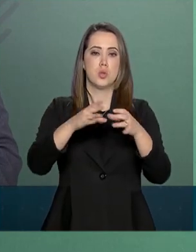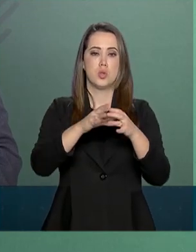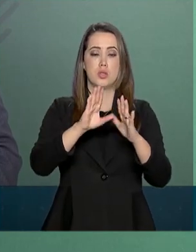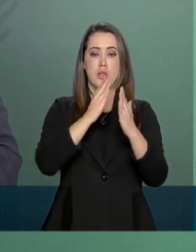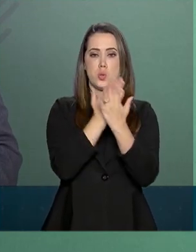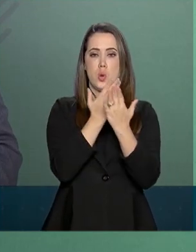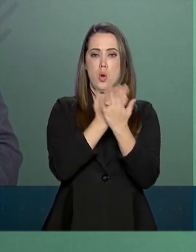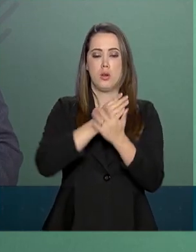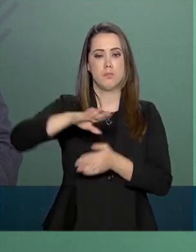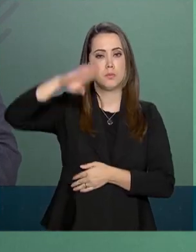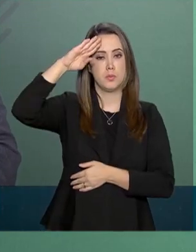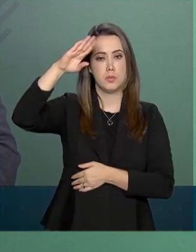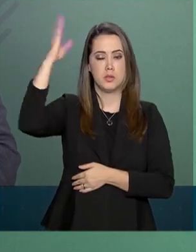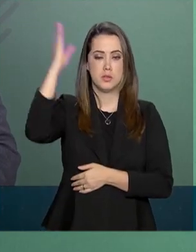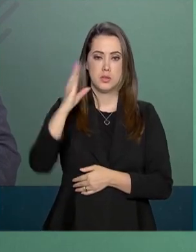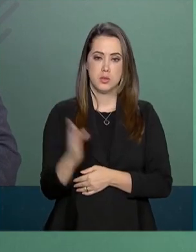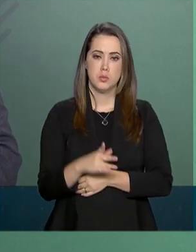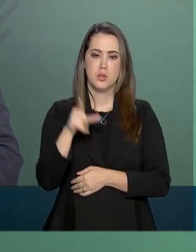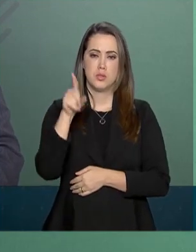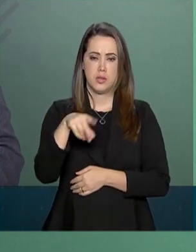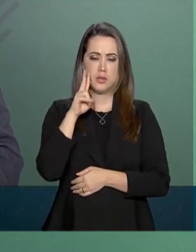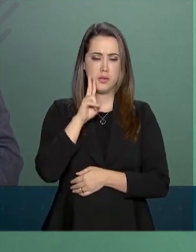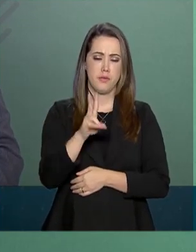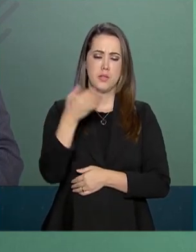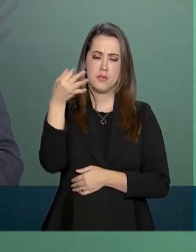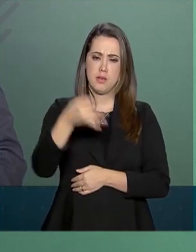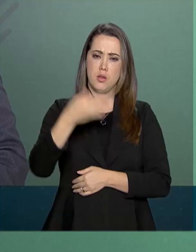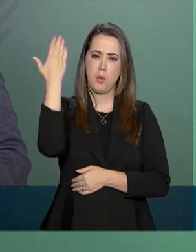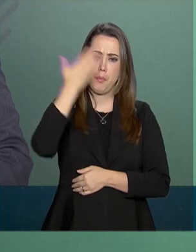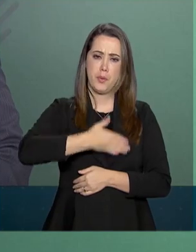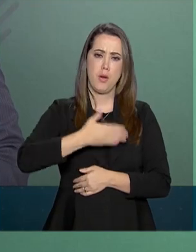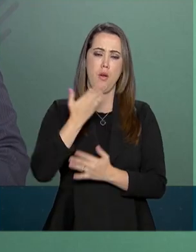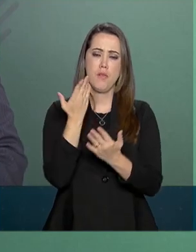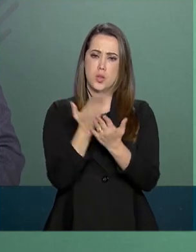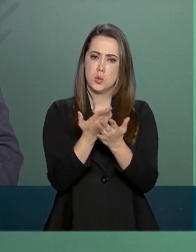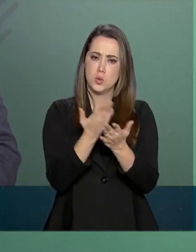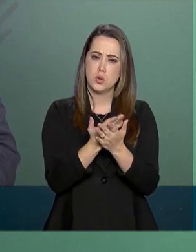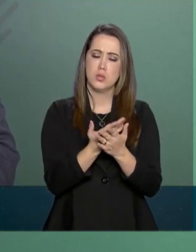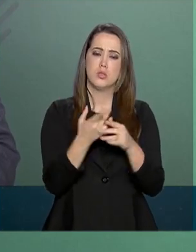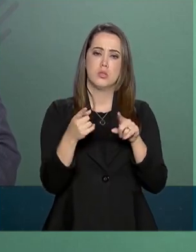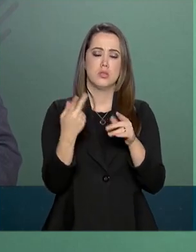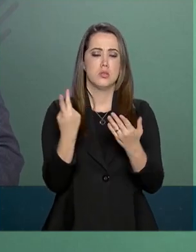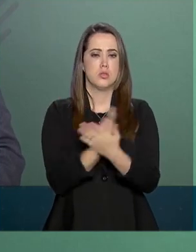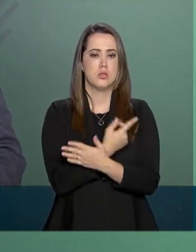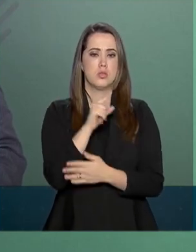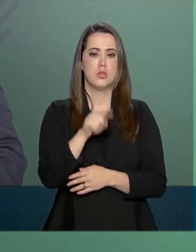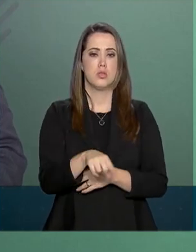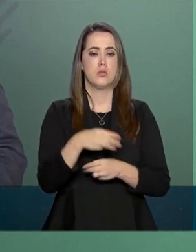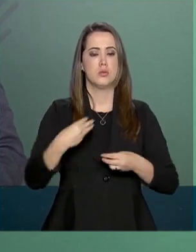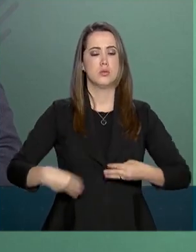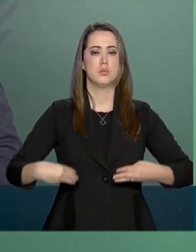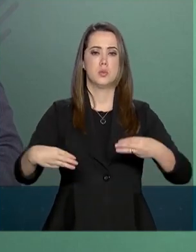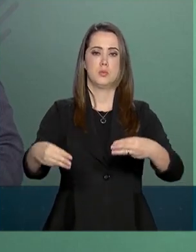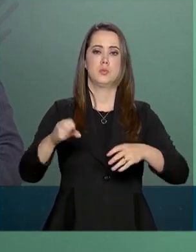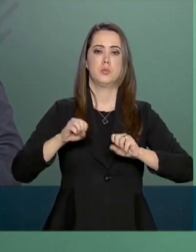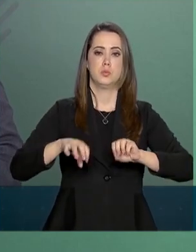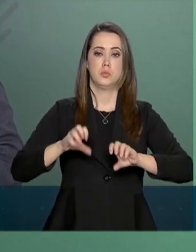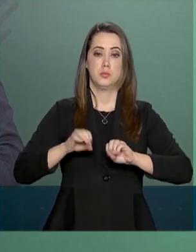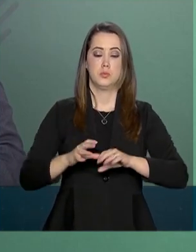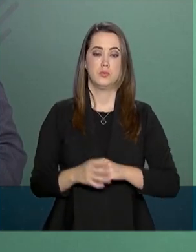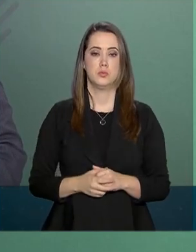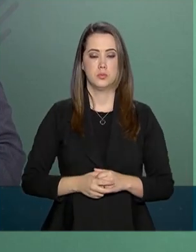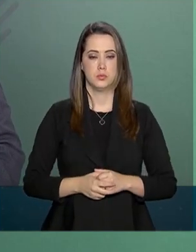Militar do Brasil, fato comprovado nas avaliações realizadas pelo Ministério da Educação.